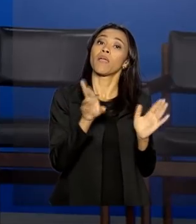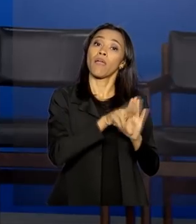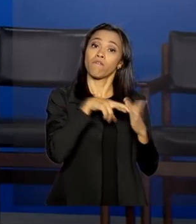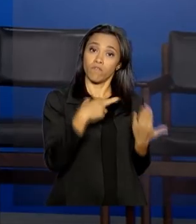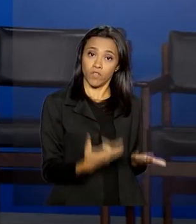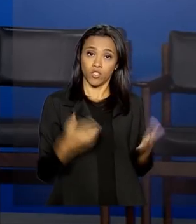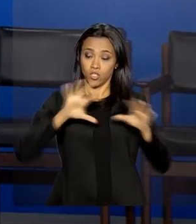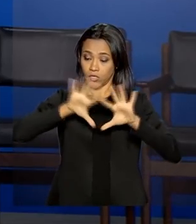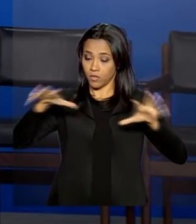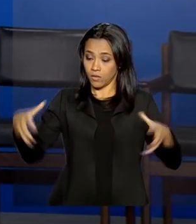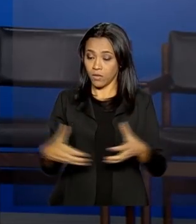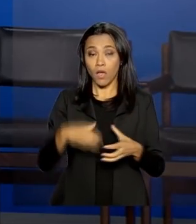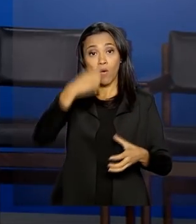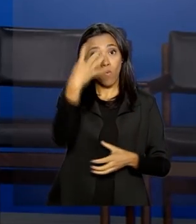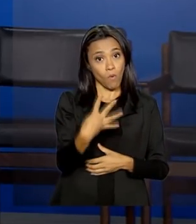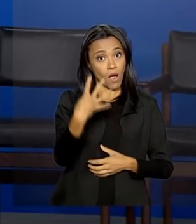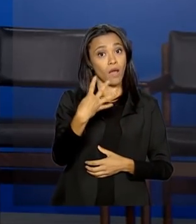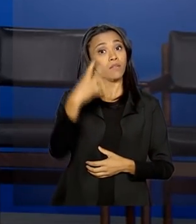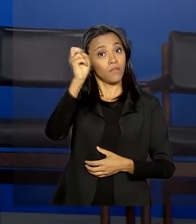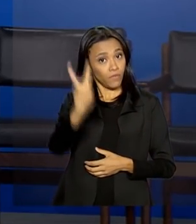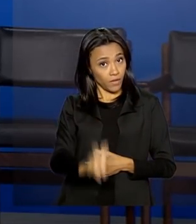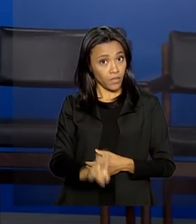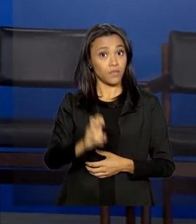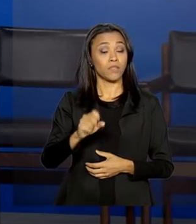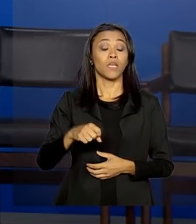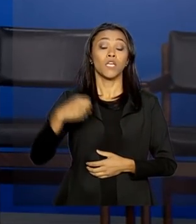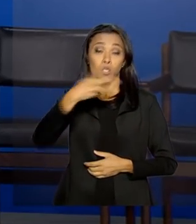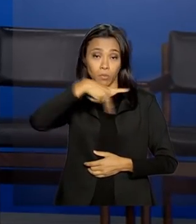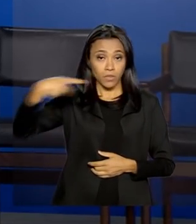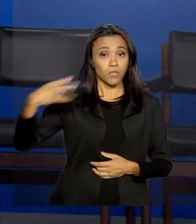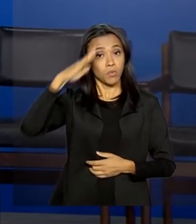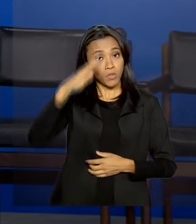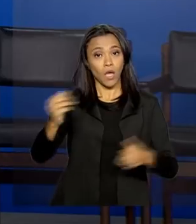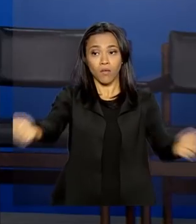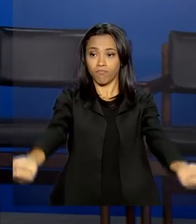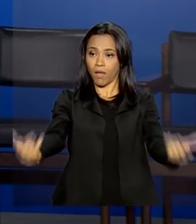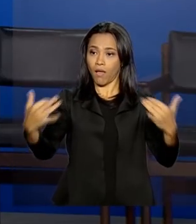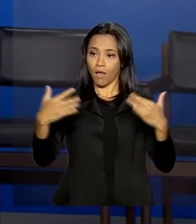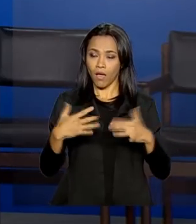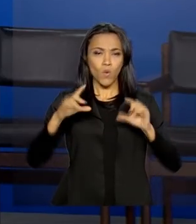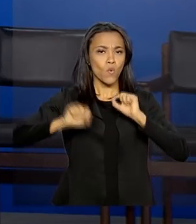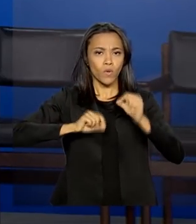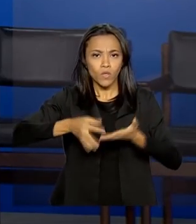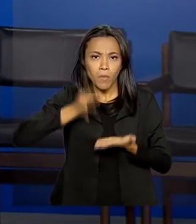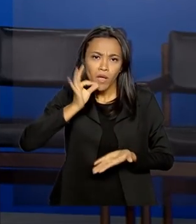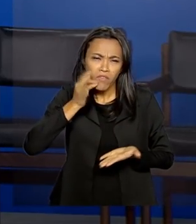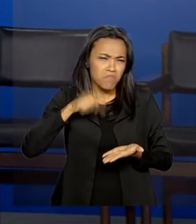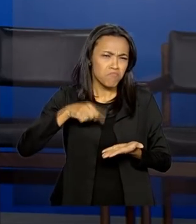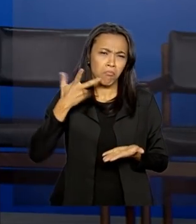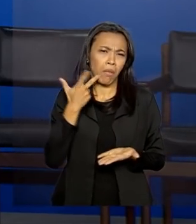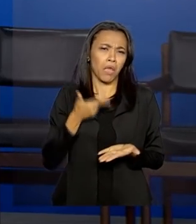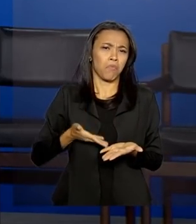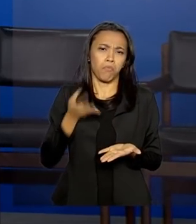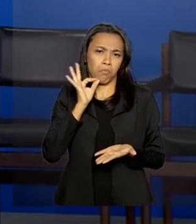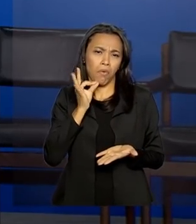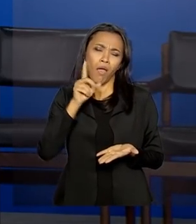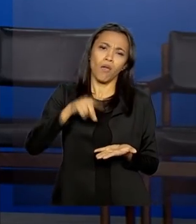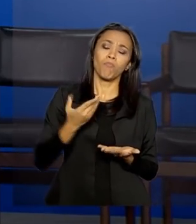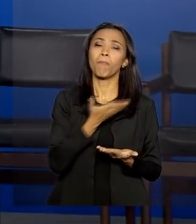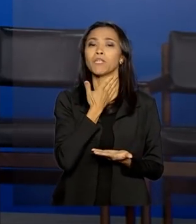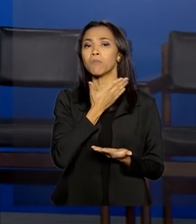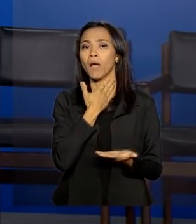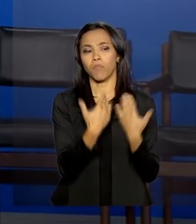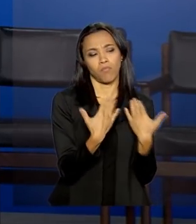Esta foi a quarta vez que o presidente recebeu esses profissionais para o café da manhã. Esse café da manhã funciona como um bate-papo informal,